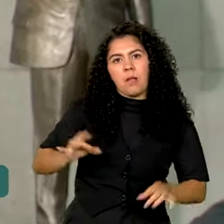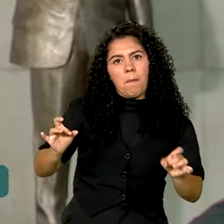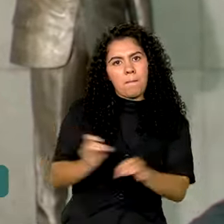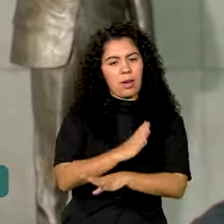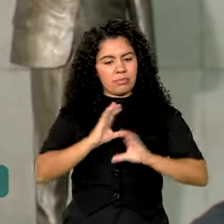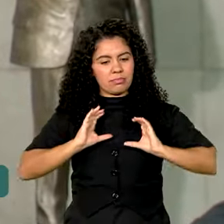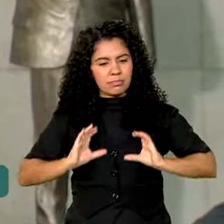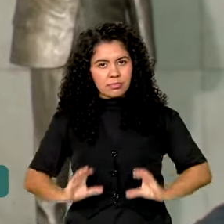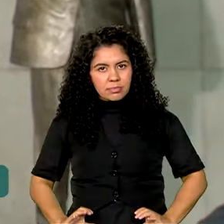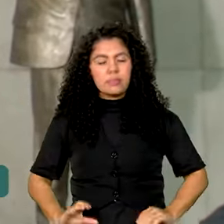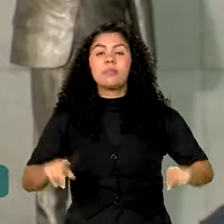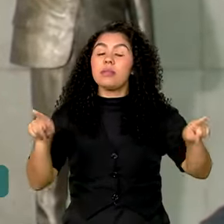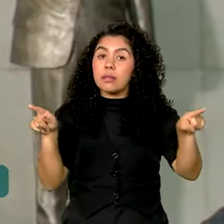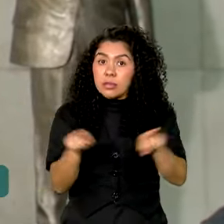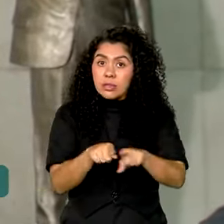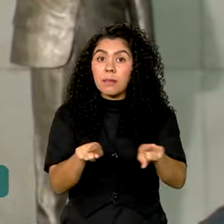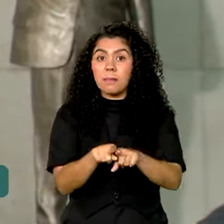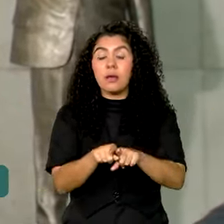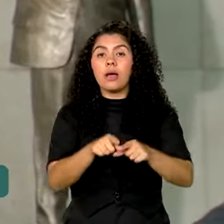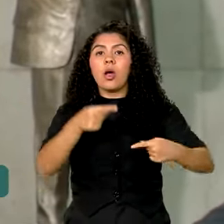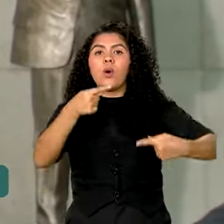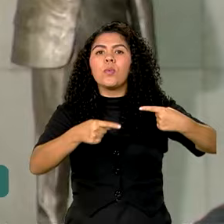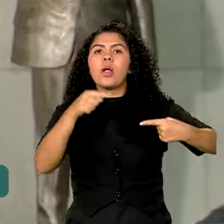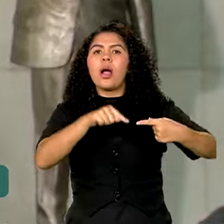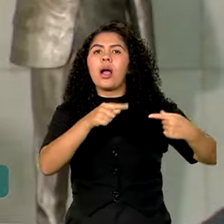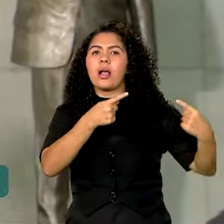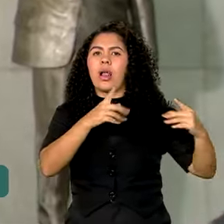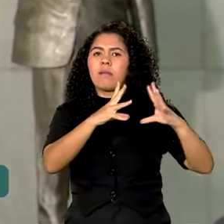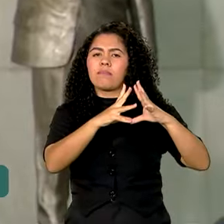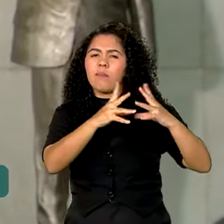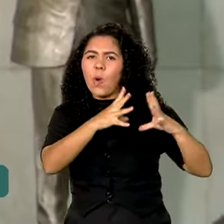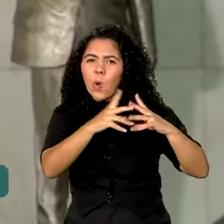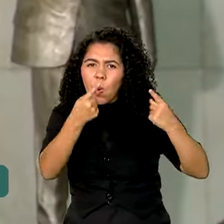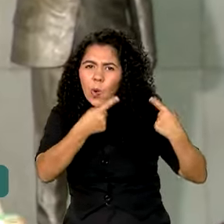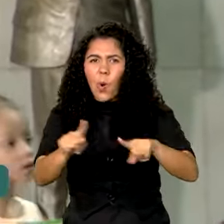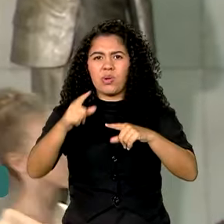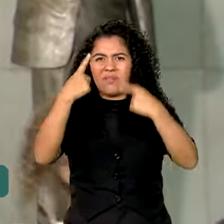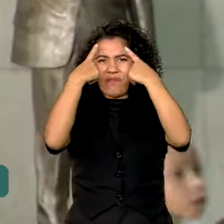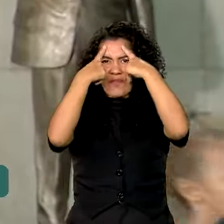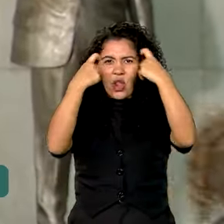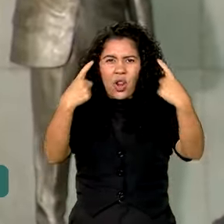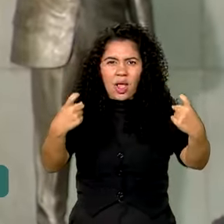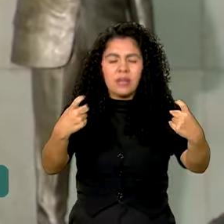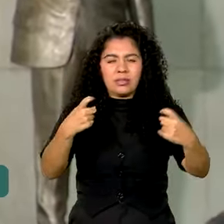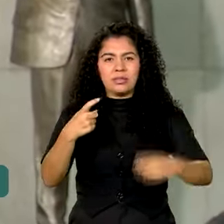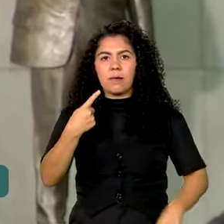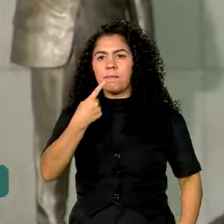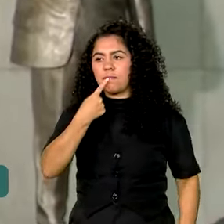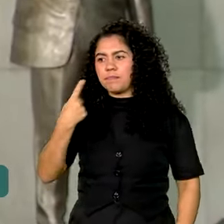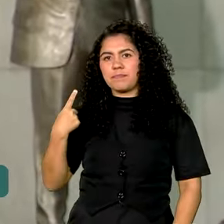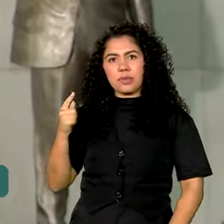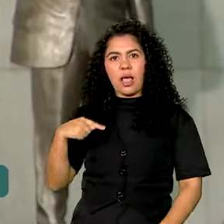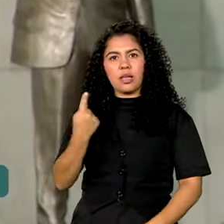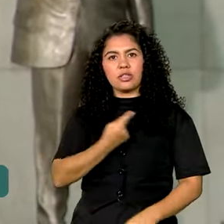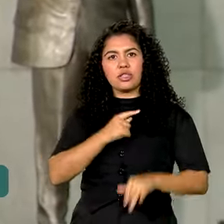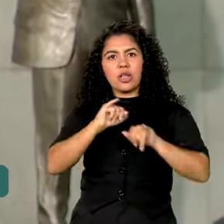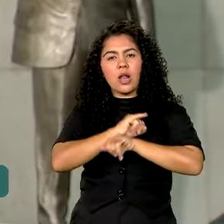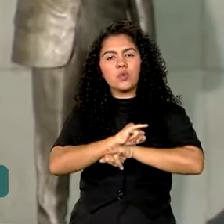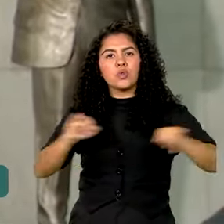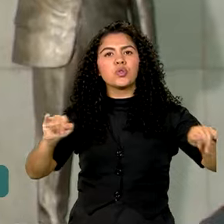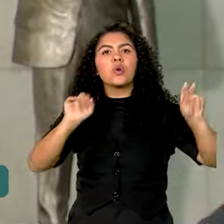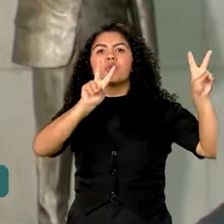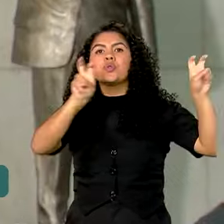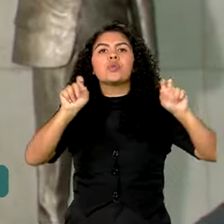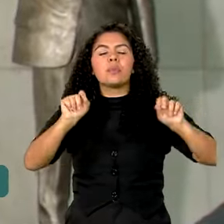até mesmo também as políticas contra a violência. Ou seja, nós anunciamos agora no começo do mês um plano de